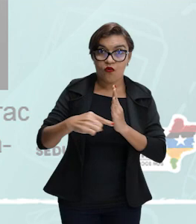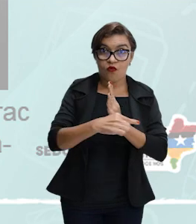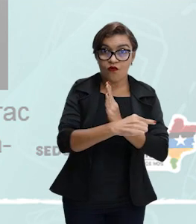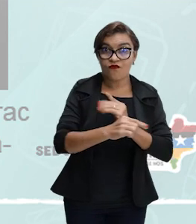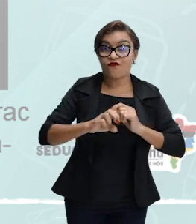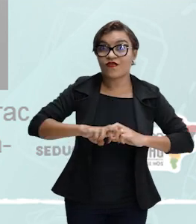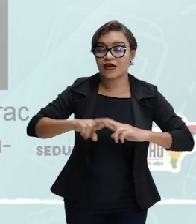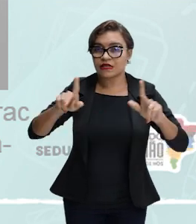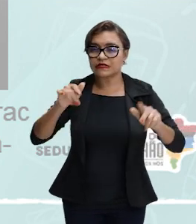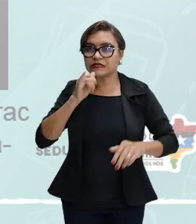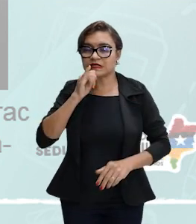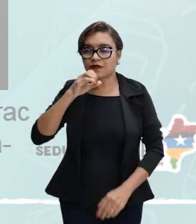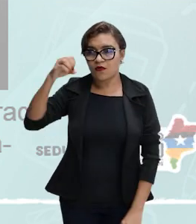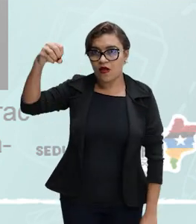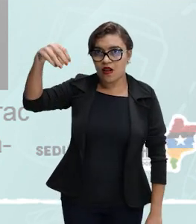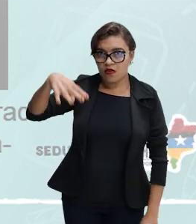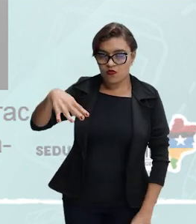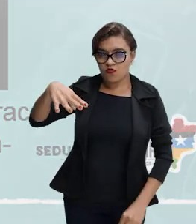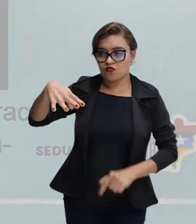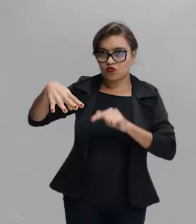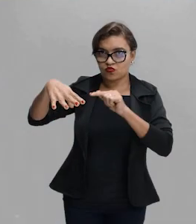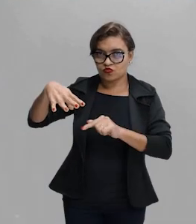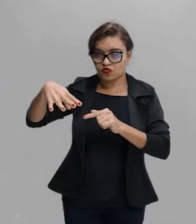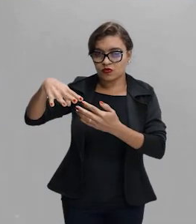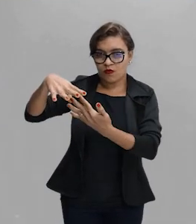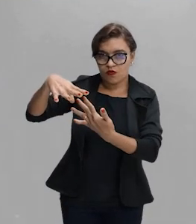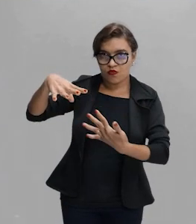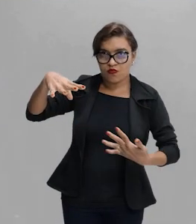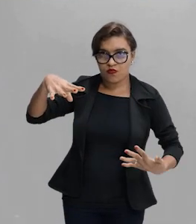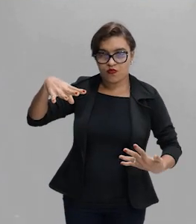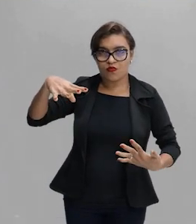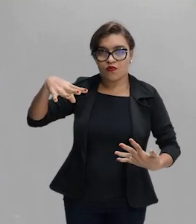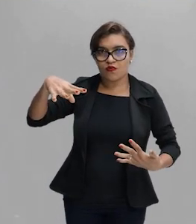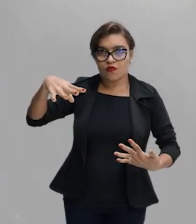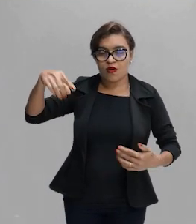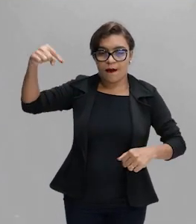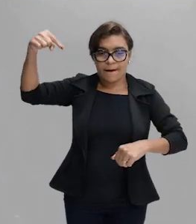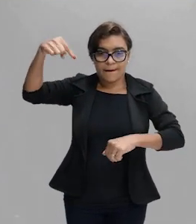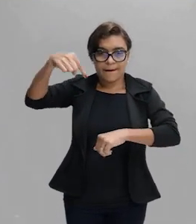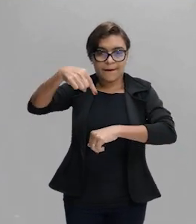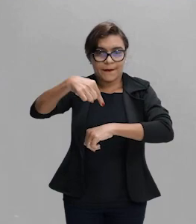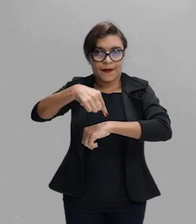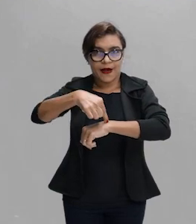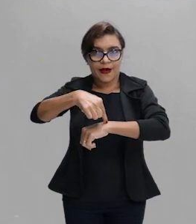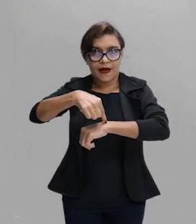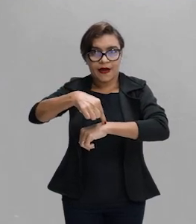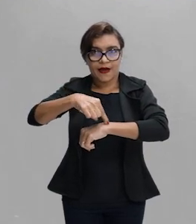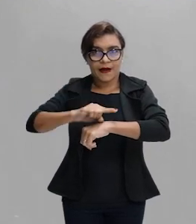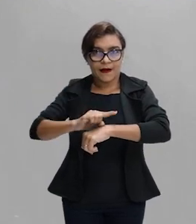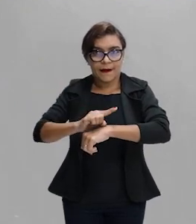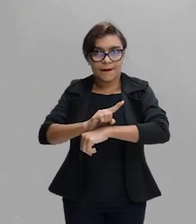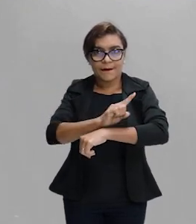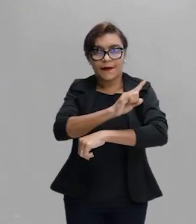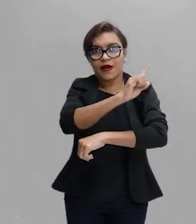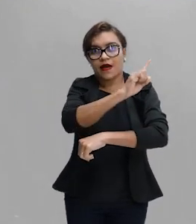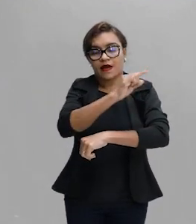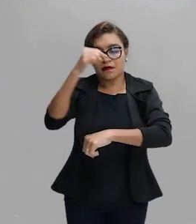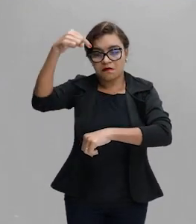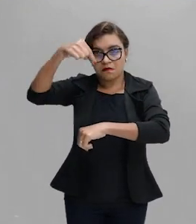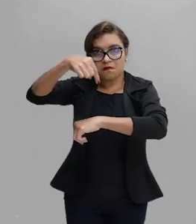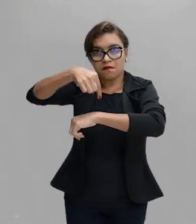Então, a luz vai passar de um meio para outro. Então, isso é caracterizado a refração da luz, a